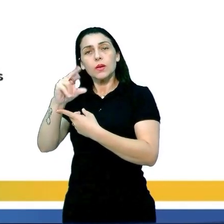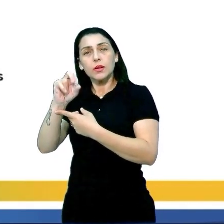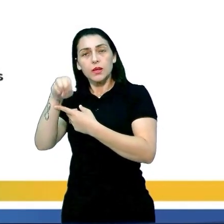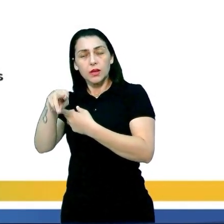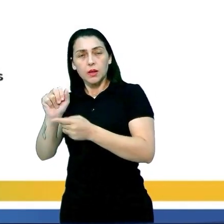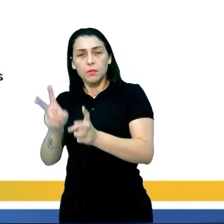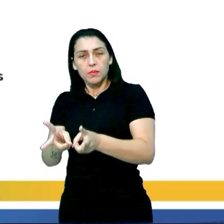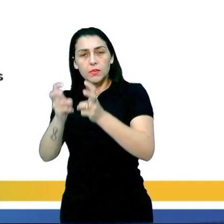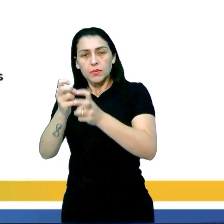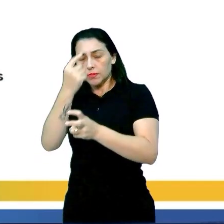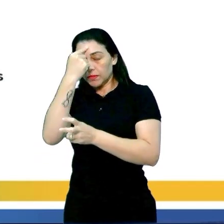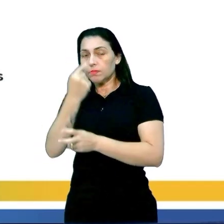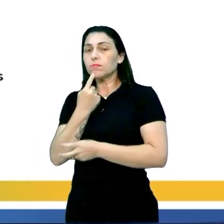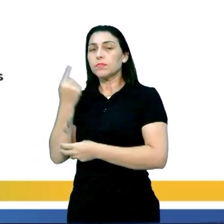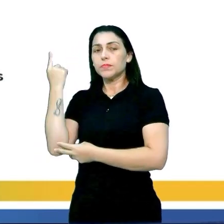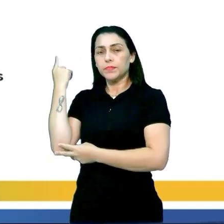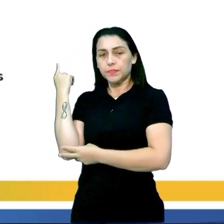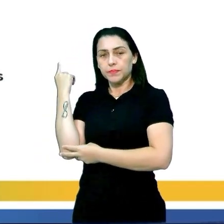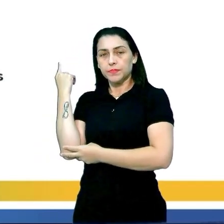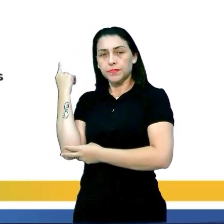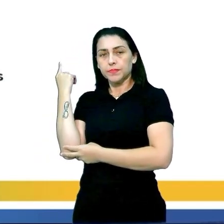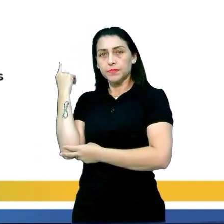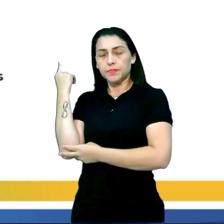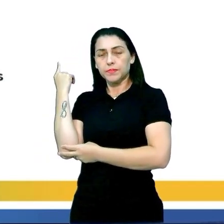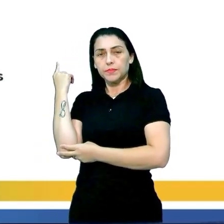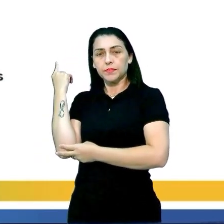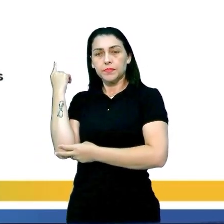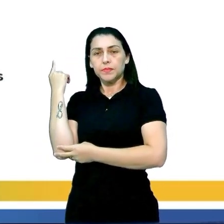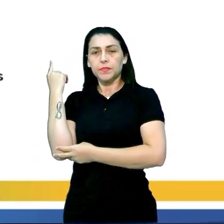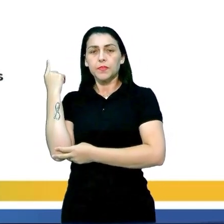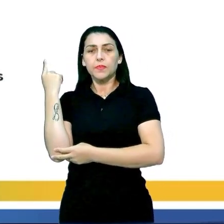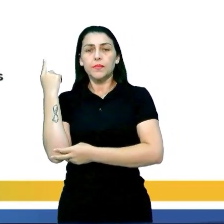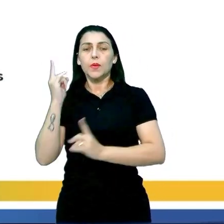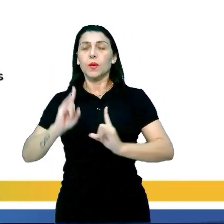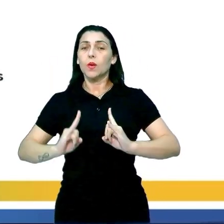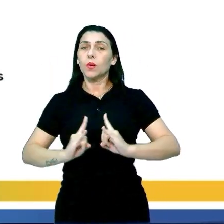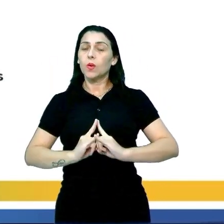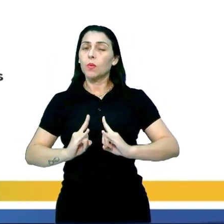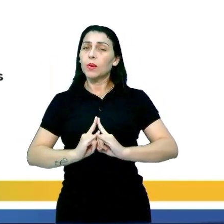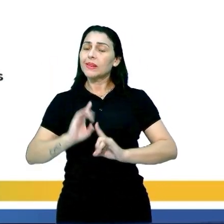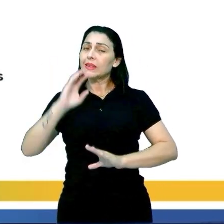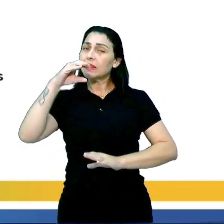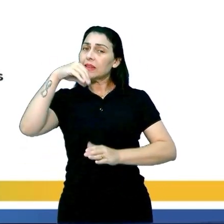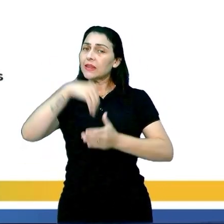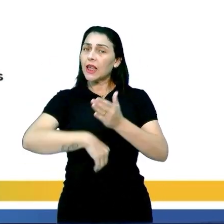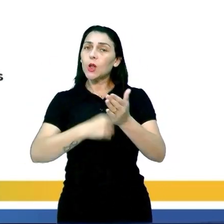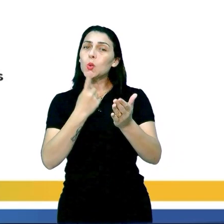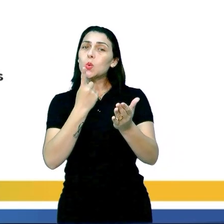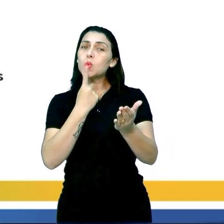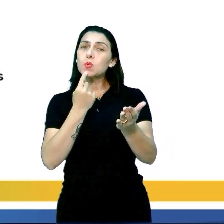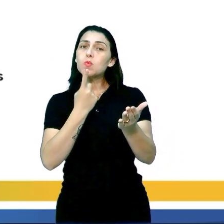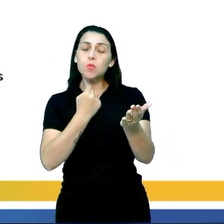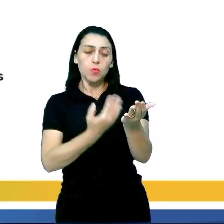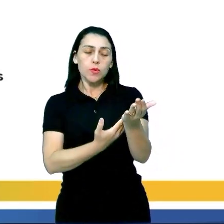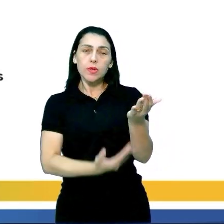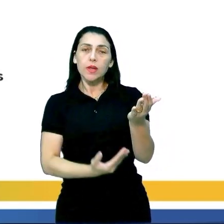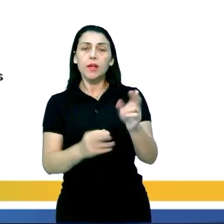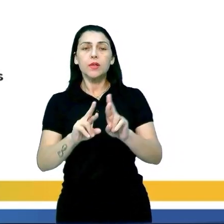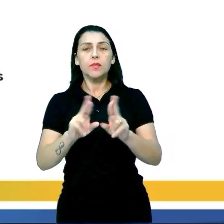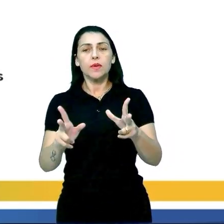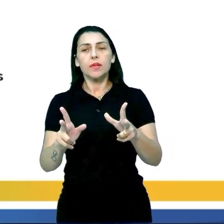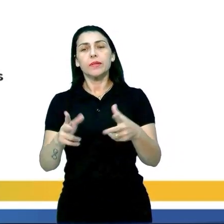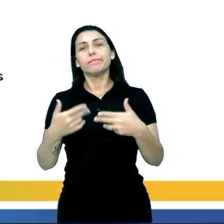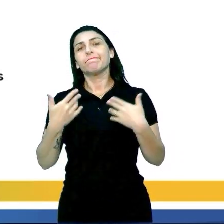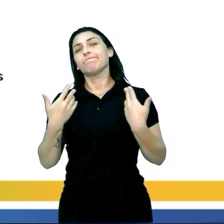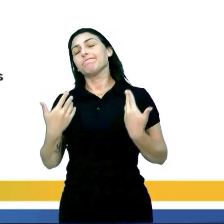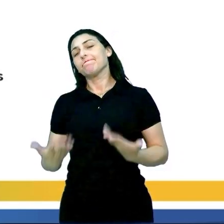como vocês podem ver aqui na imagem, a endócrina, ela vai liberar hormônio dentro do sangue. É essa a diferença. Ah,